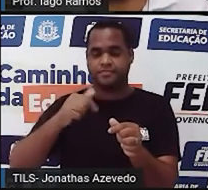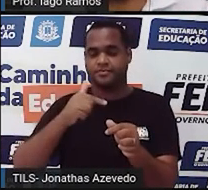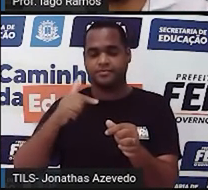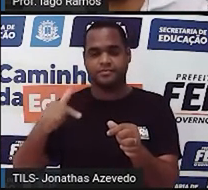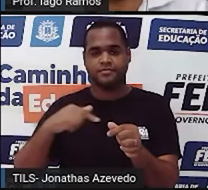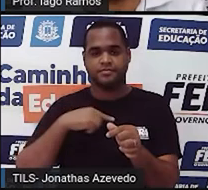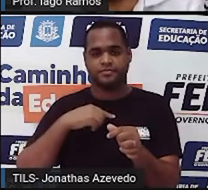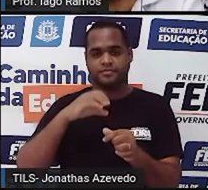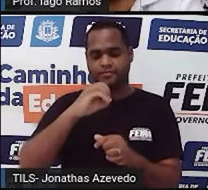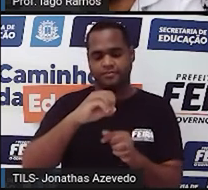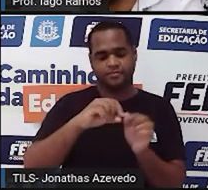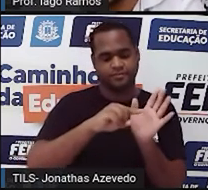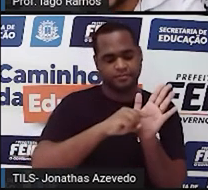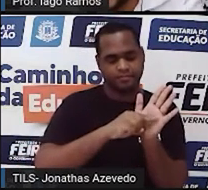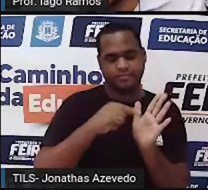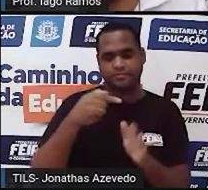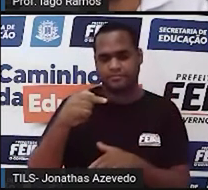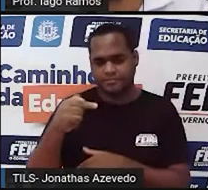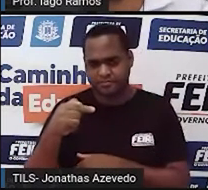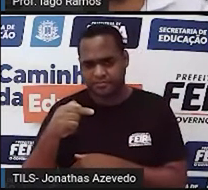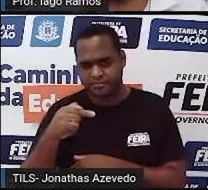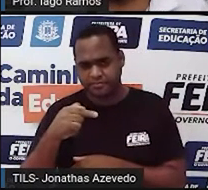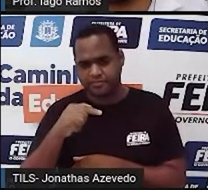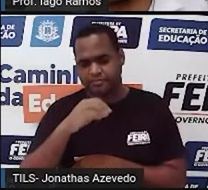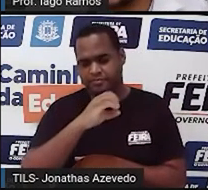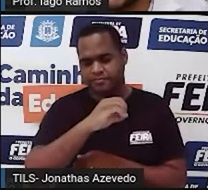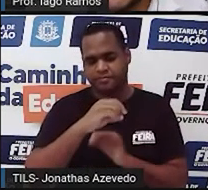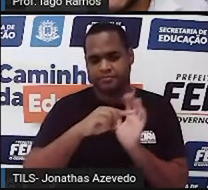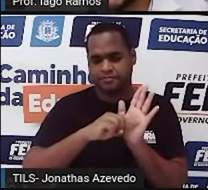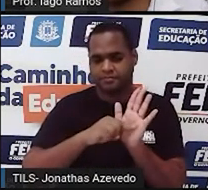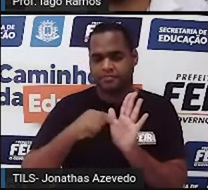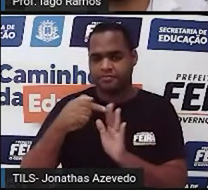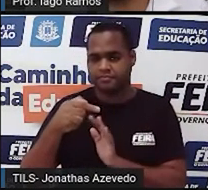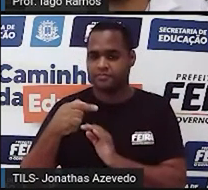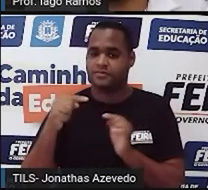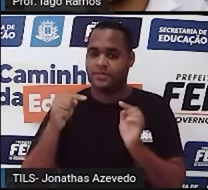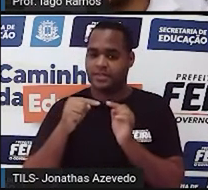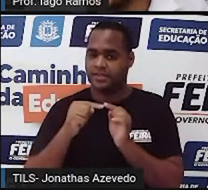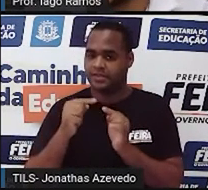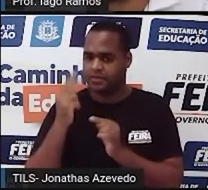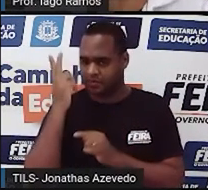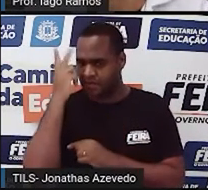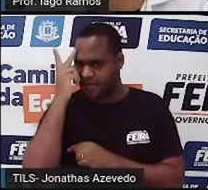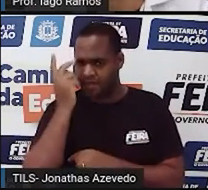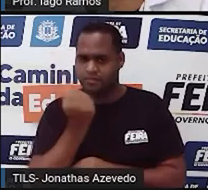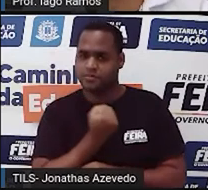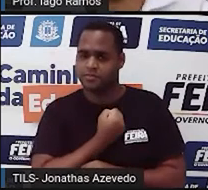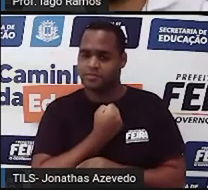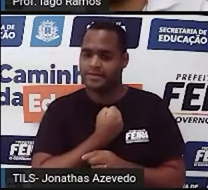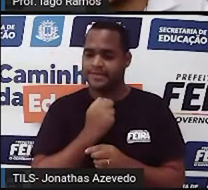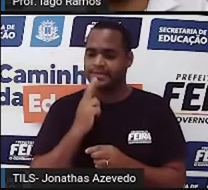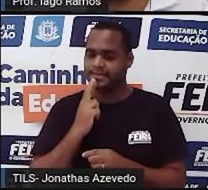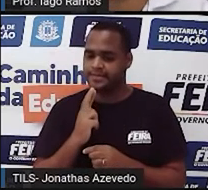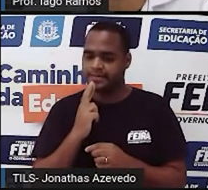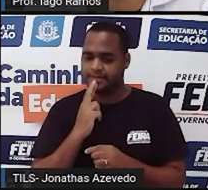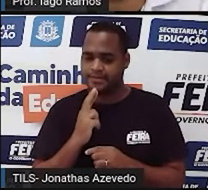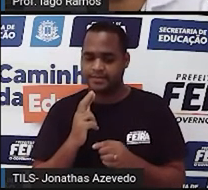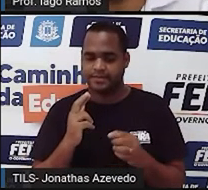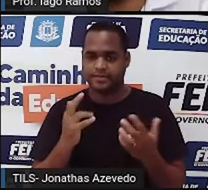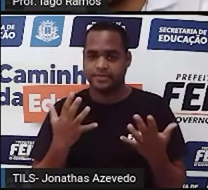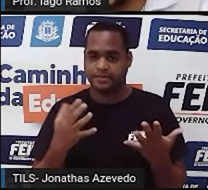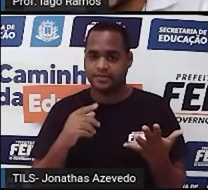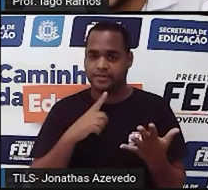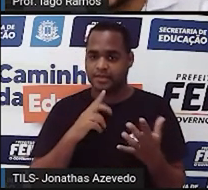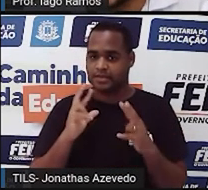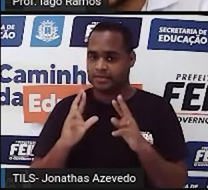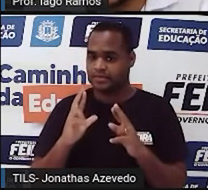Se você fizer zero menos 7, você já não vai conseguir um número natural para dar resposta para